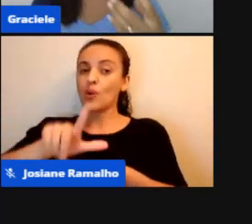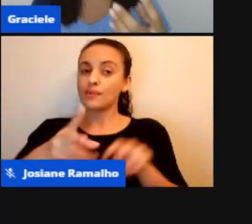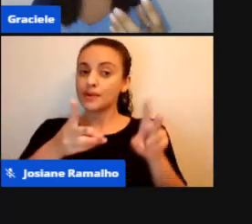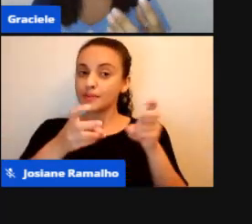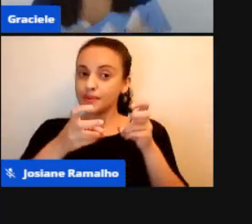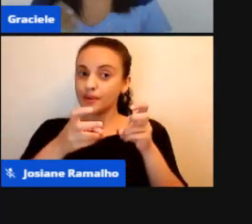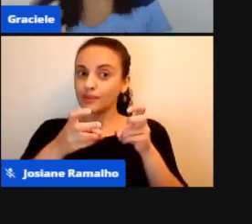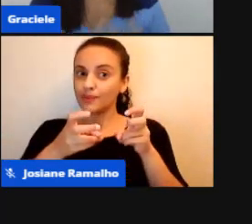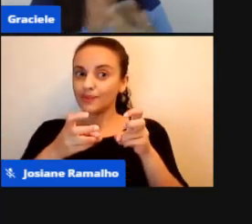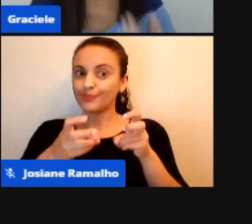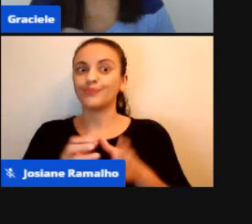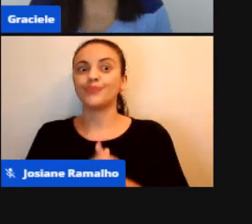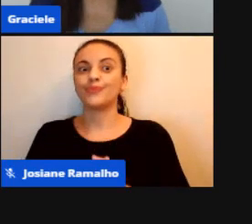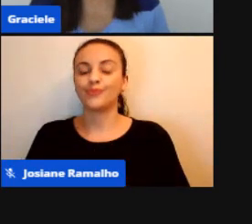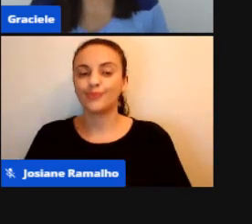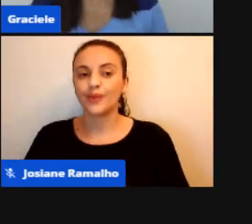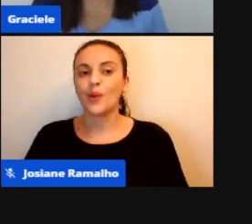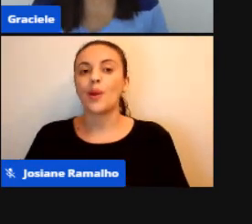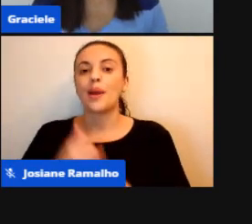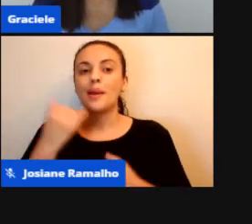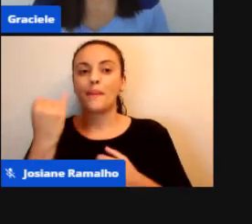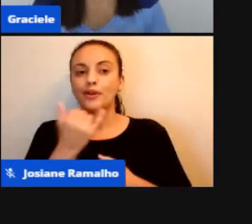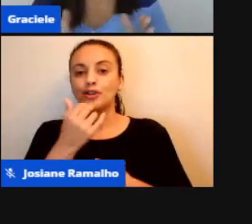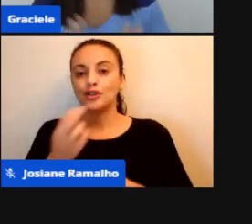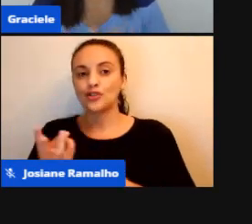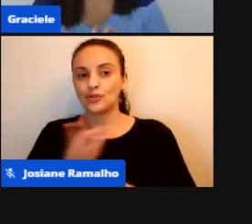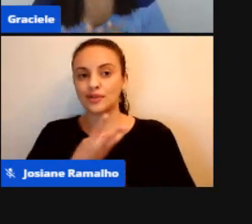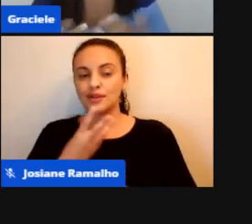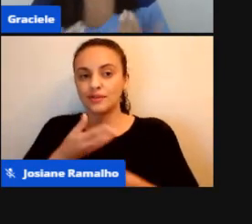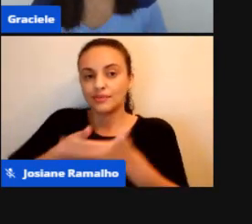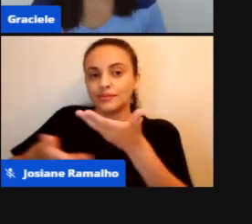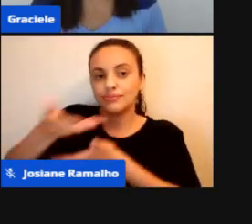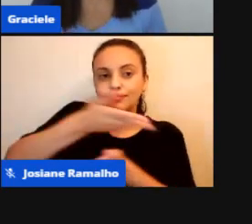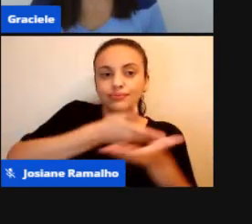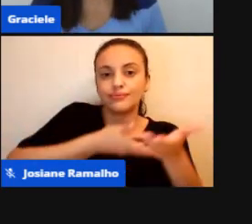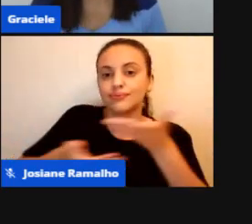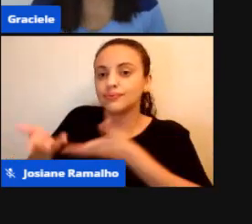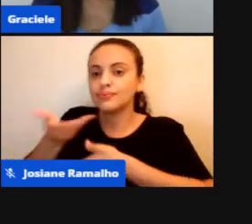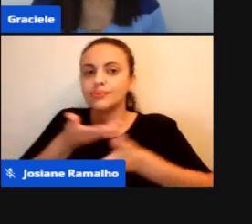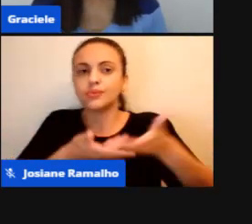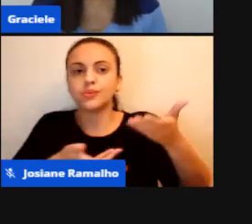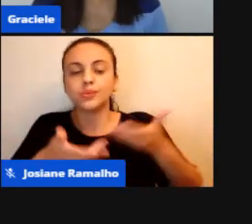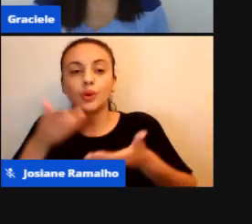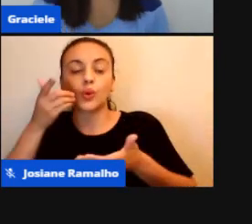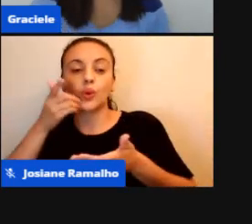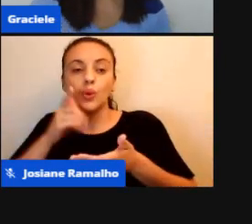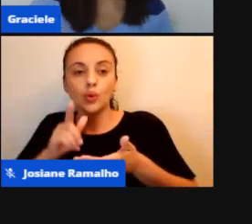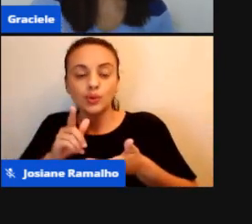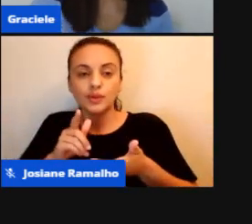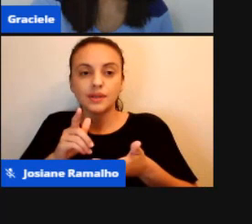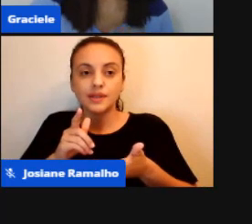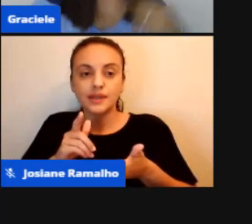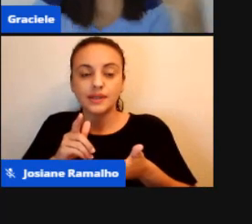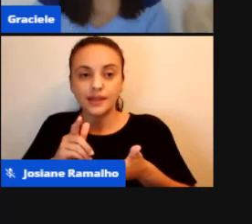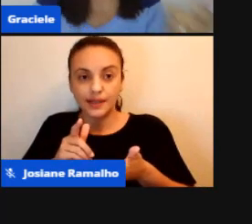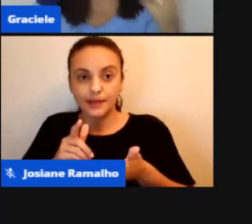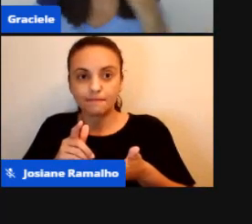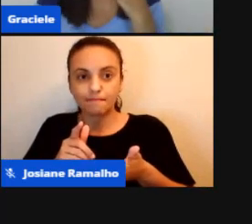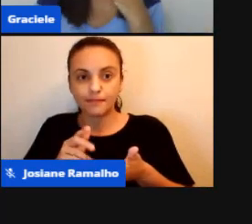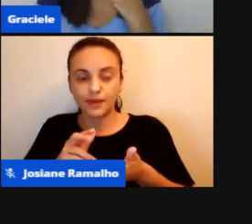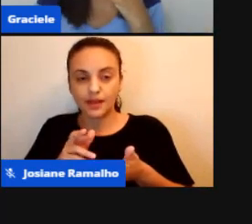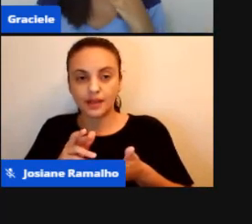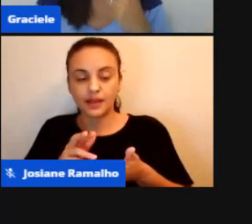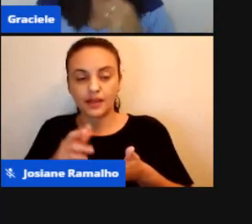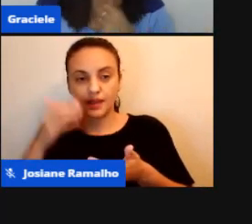que nós façamos essa troca para que nós possamos chegar a um consenso. E bem aqui, pode